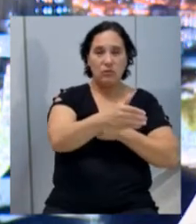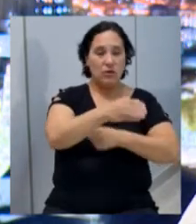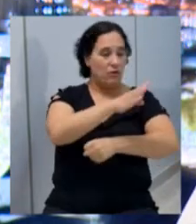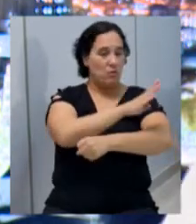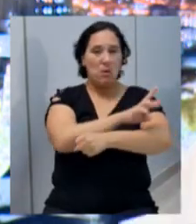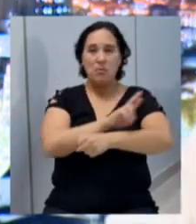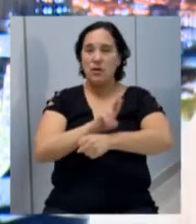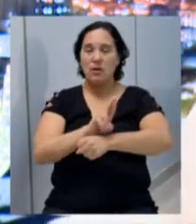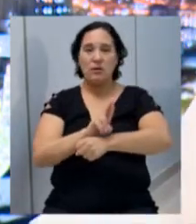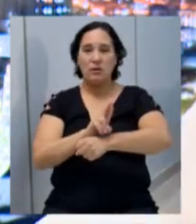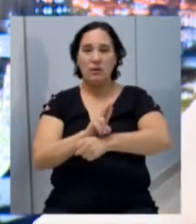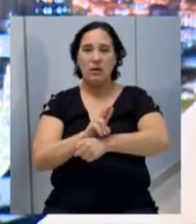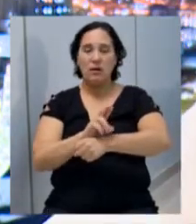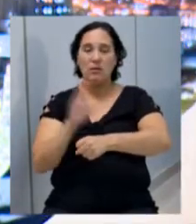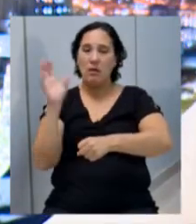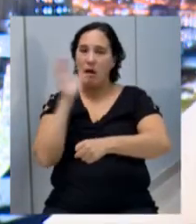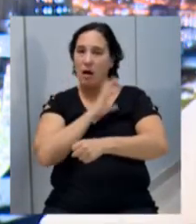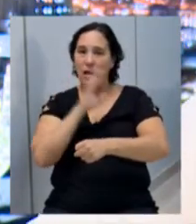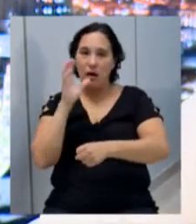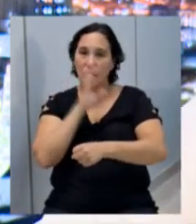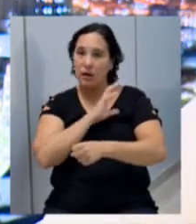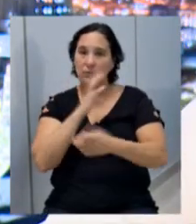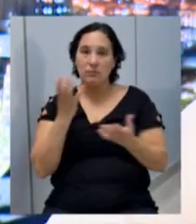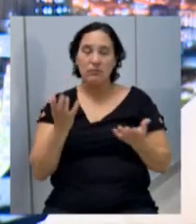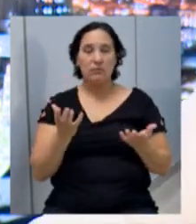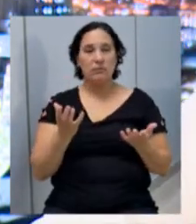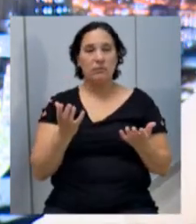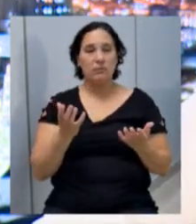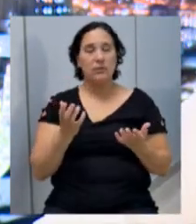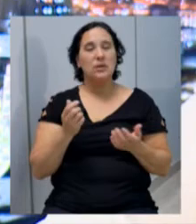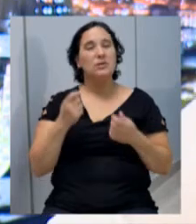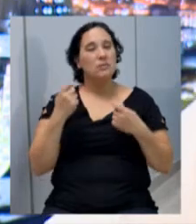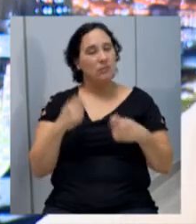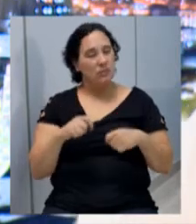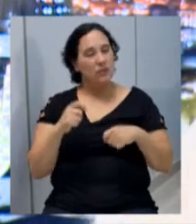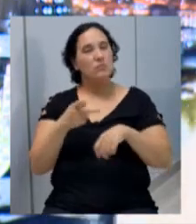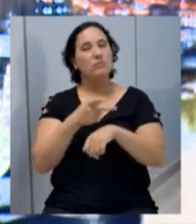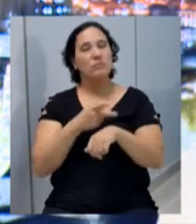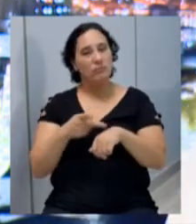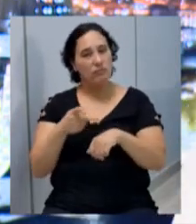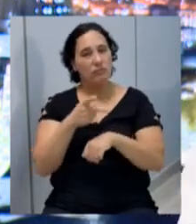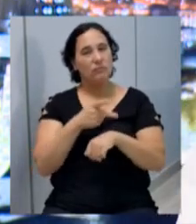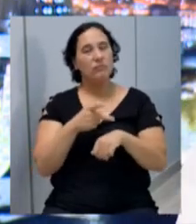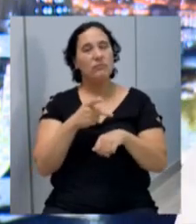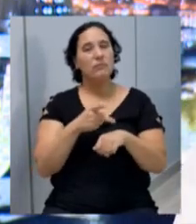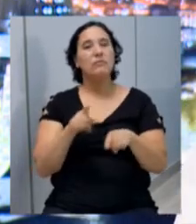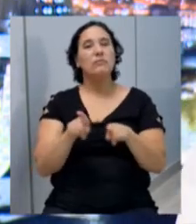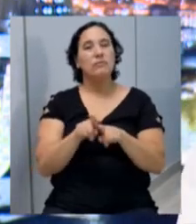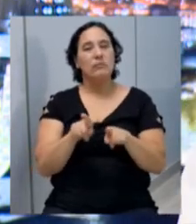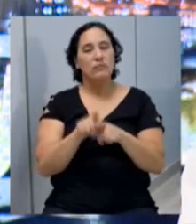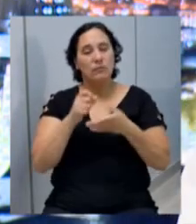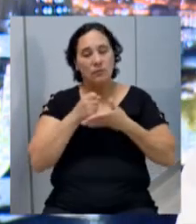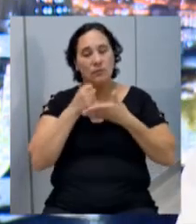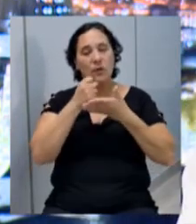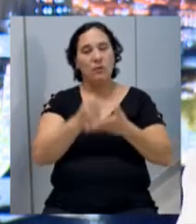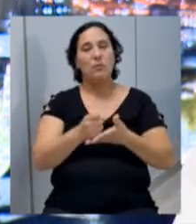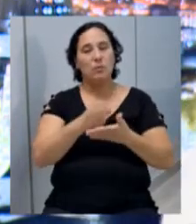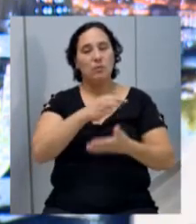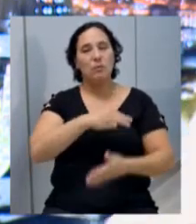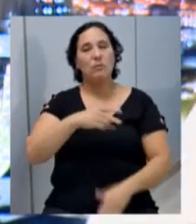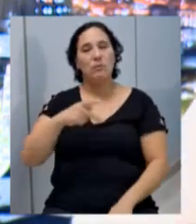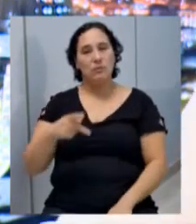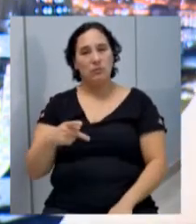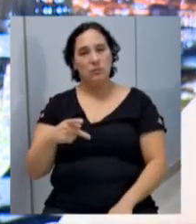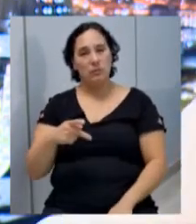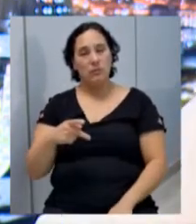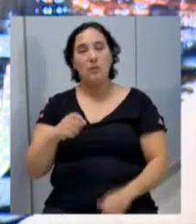perimetral em uma velocidade muito grande. Então, acho que precisamos buscar aí também o apoio do Ministério Público